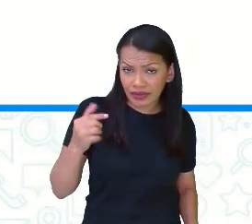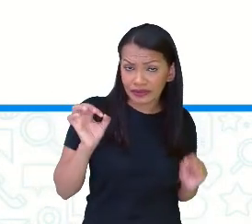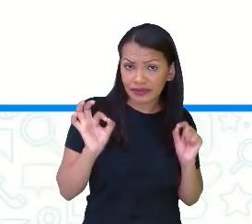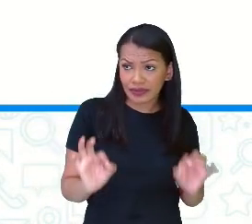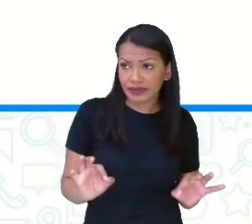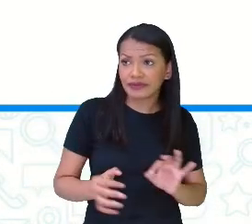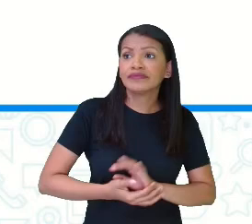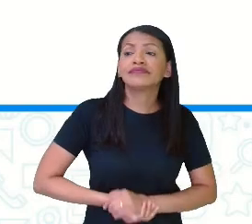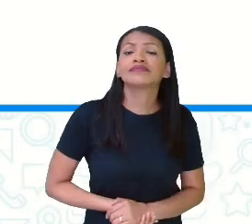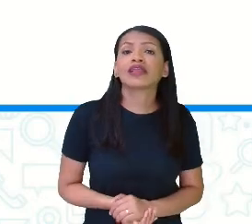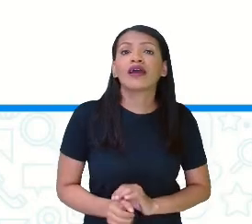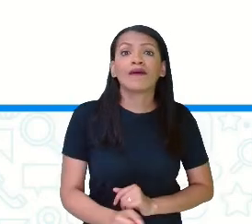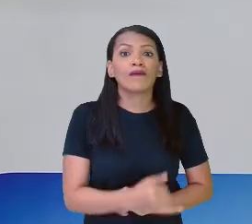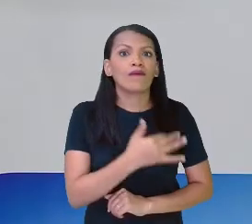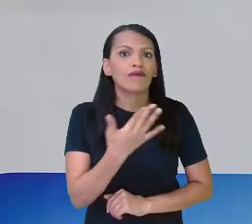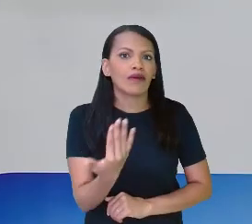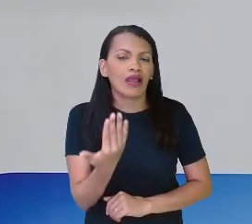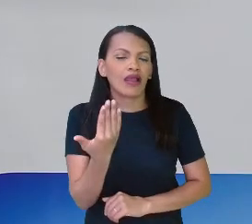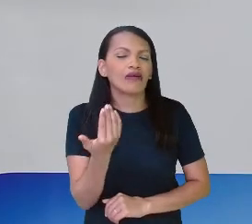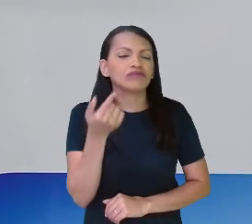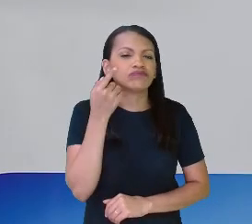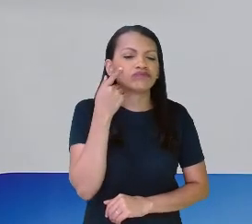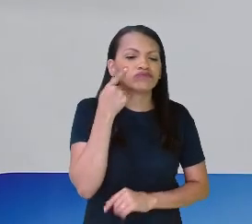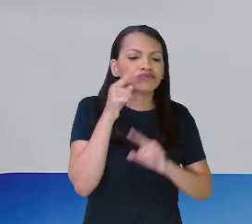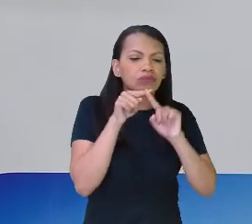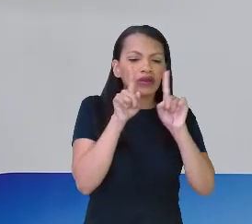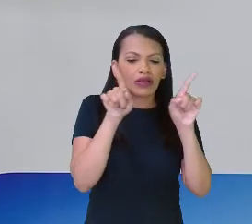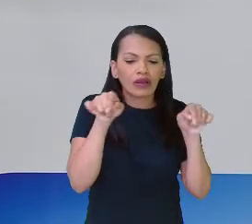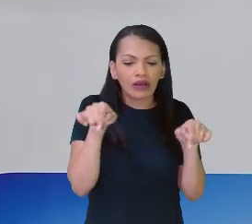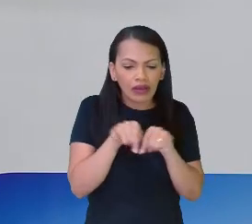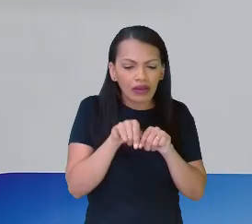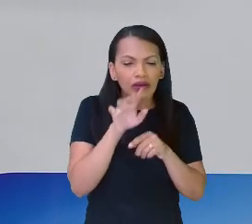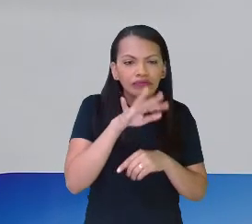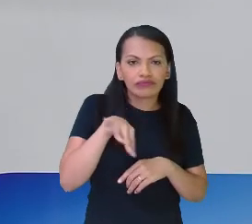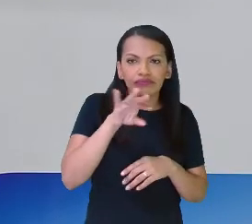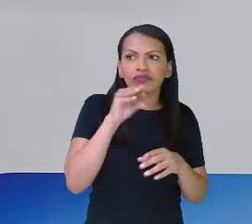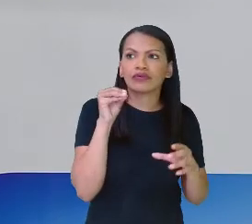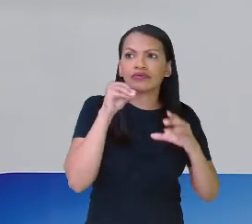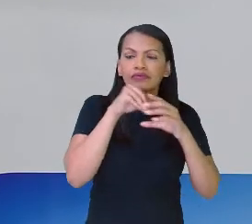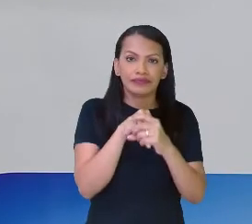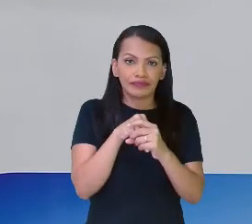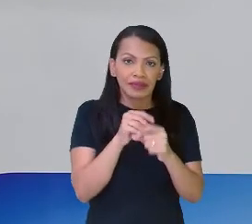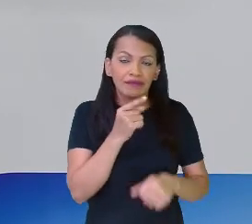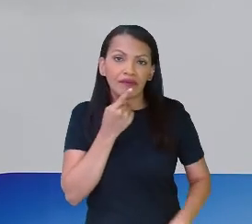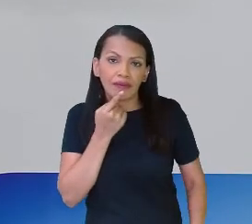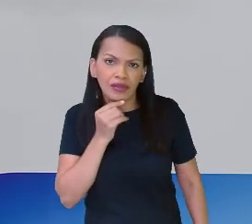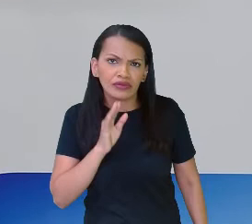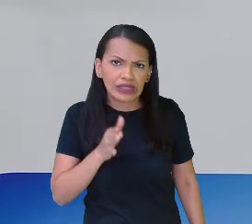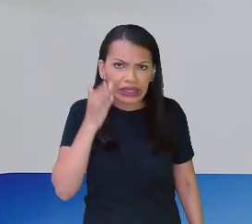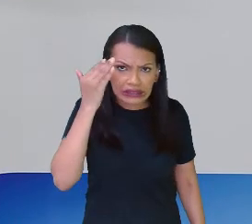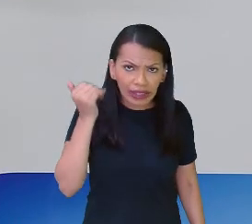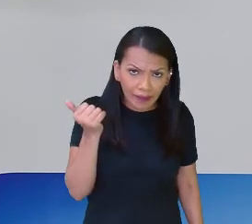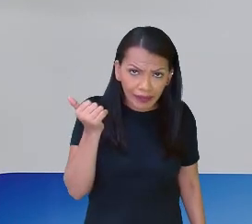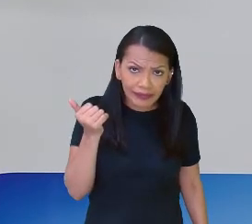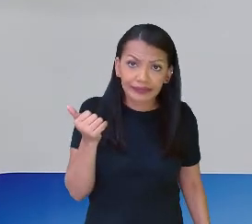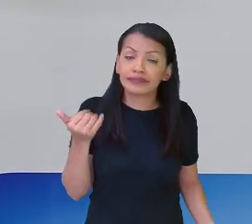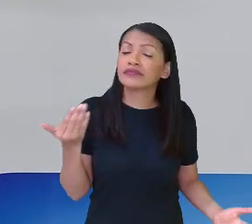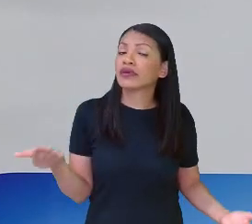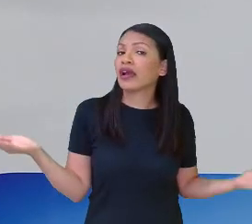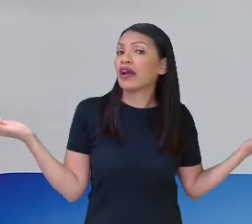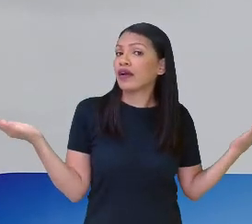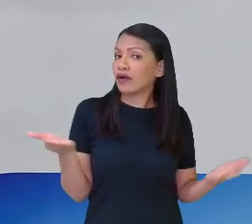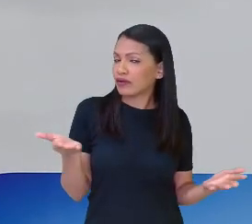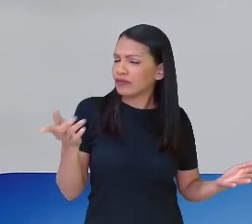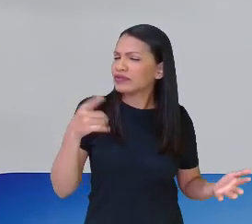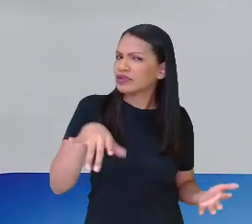Aí, gente, qual é a área desse retângulo aqui vermelho? Será que vocês já sabem? Agora vocês